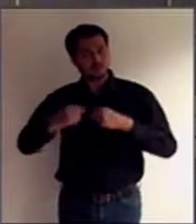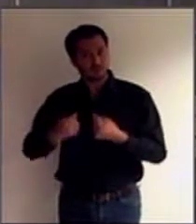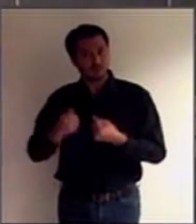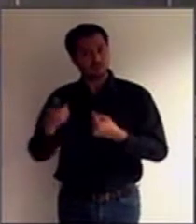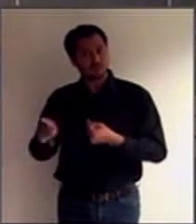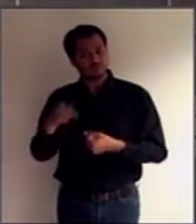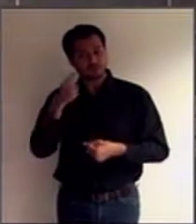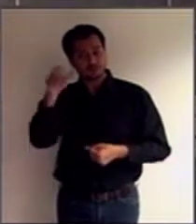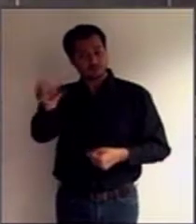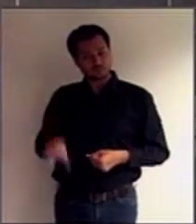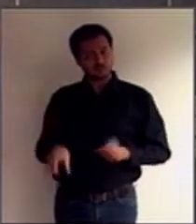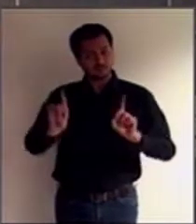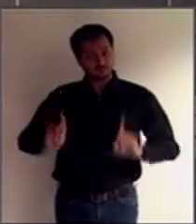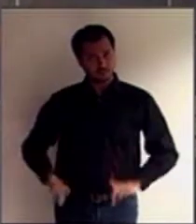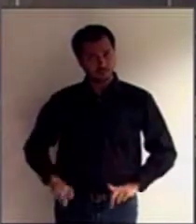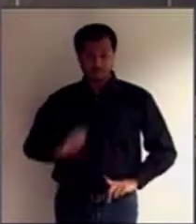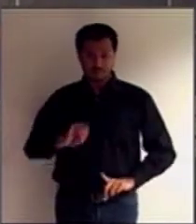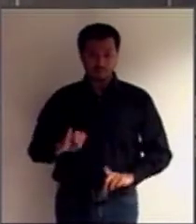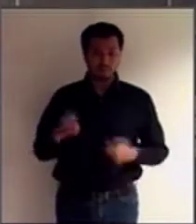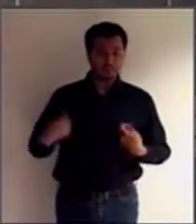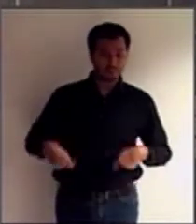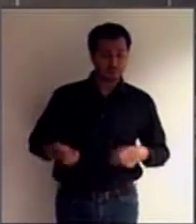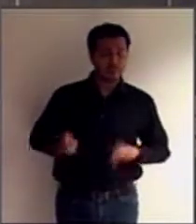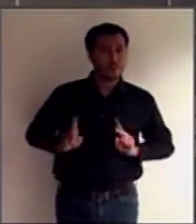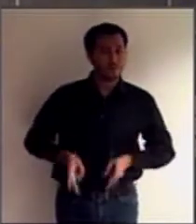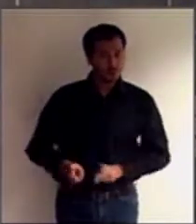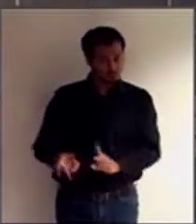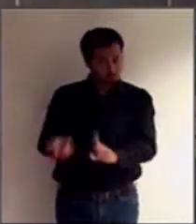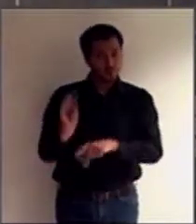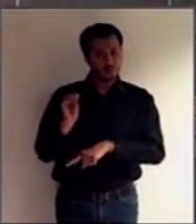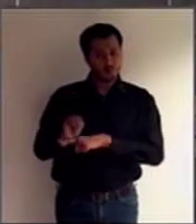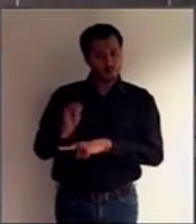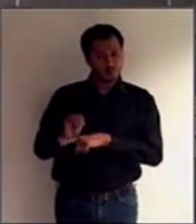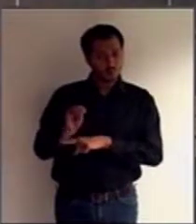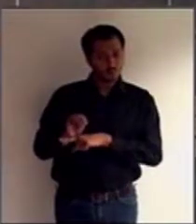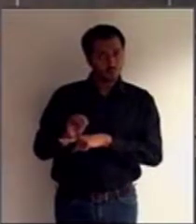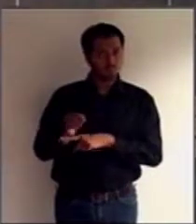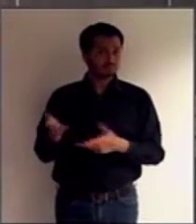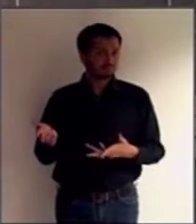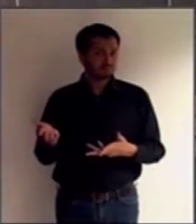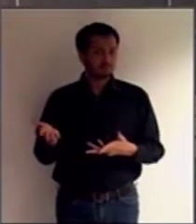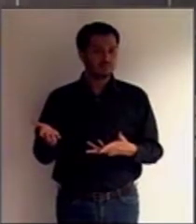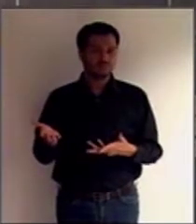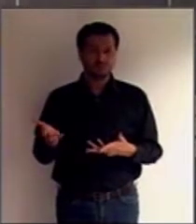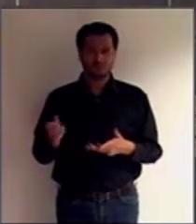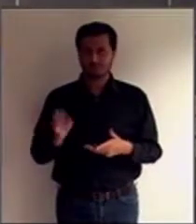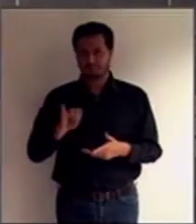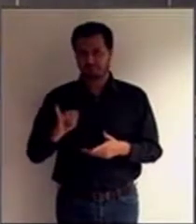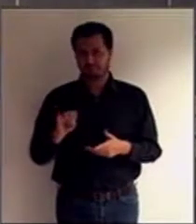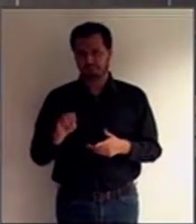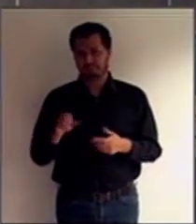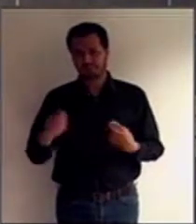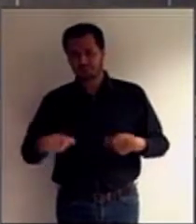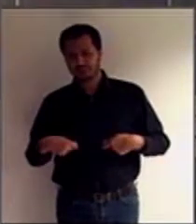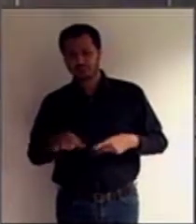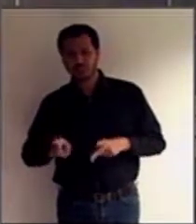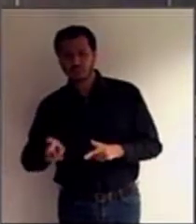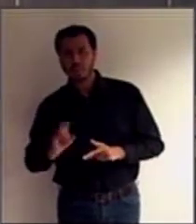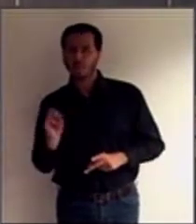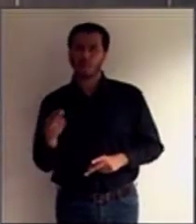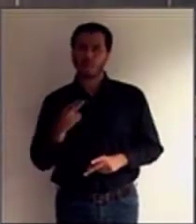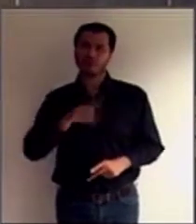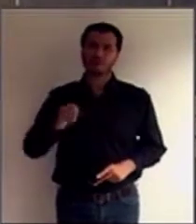para ver se ainda persiste aquela necessidade desse apoio a ser dado. Então, essa é a grande